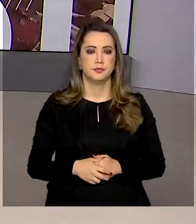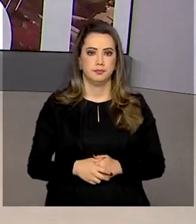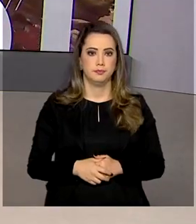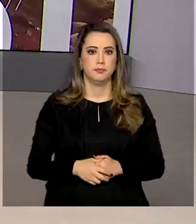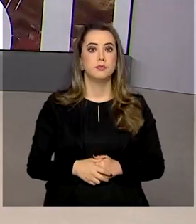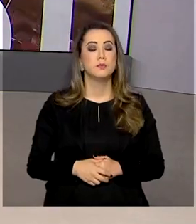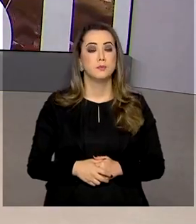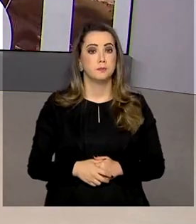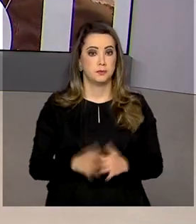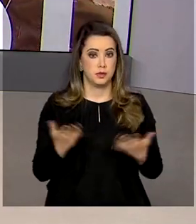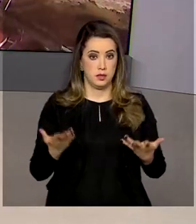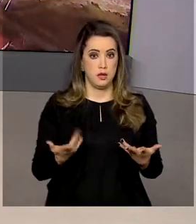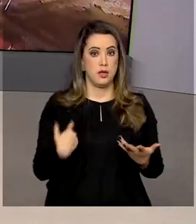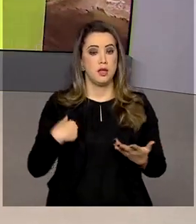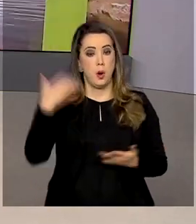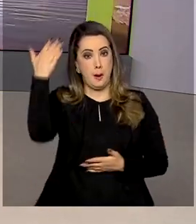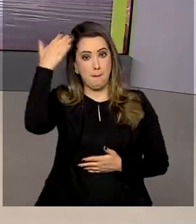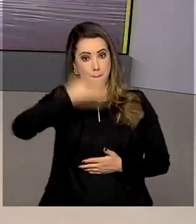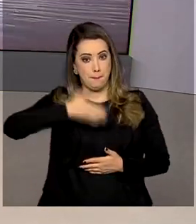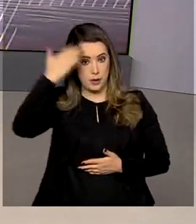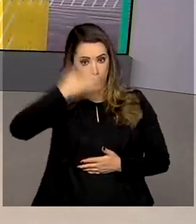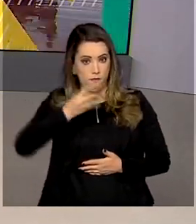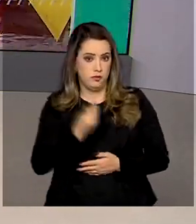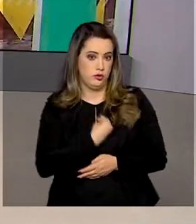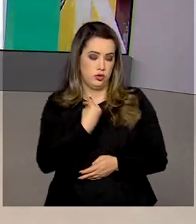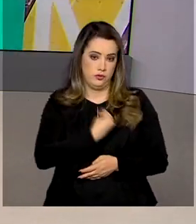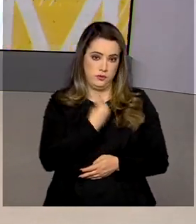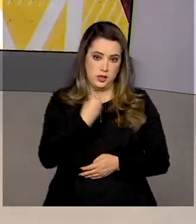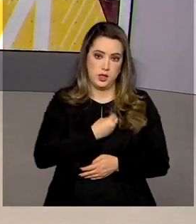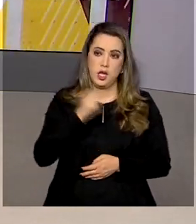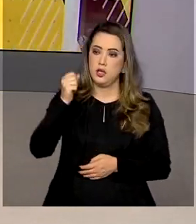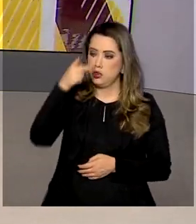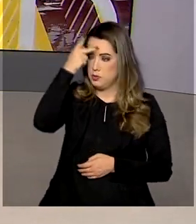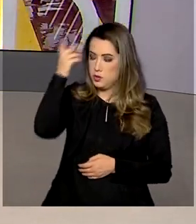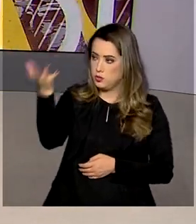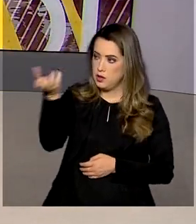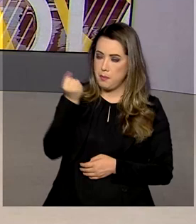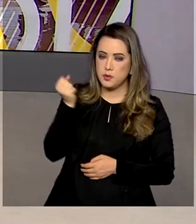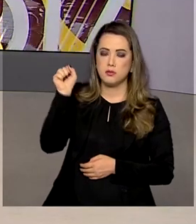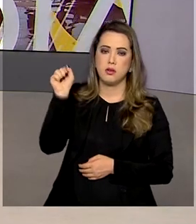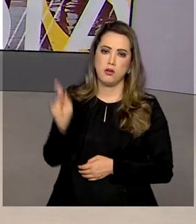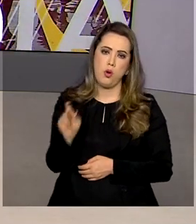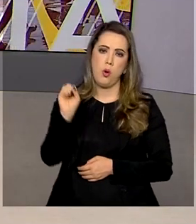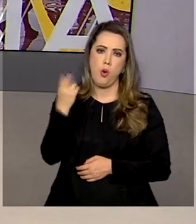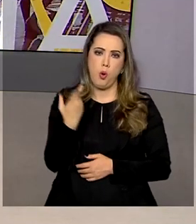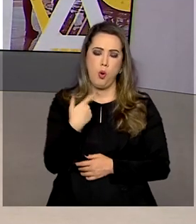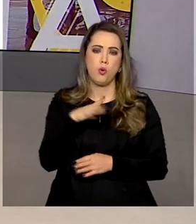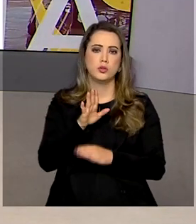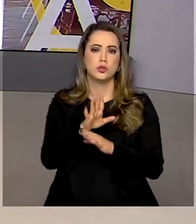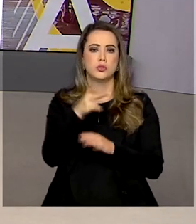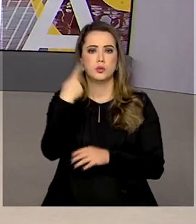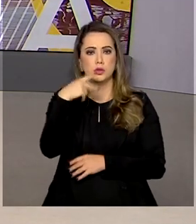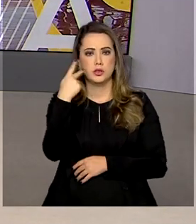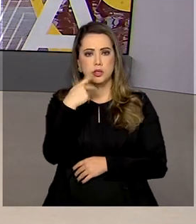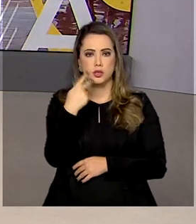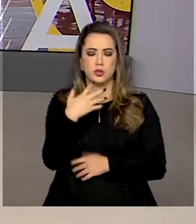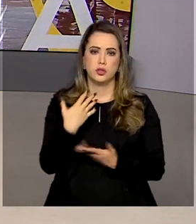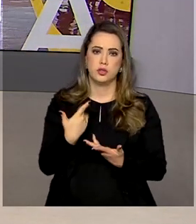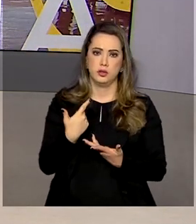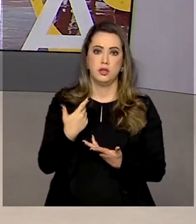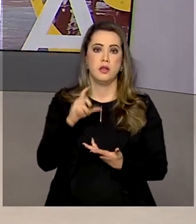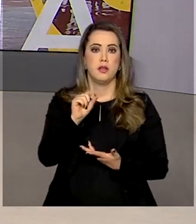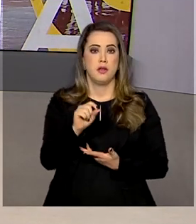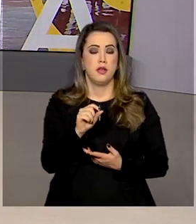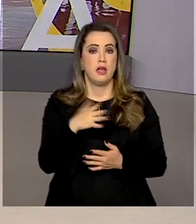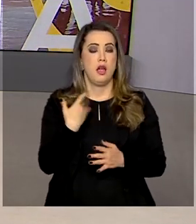A suspensão do recadastramento anual de aposentados, pensionistas e anistiados políticos civis, aquela prova de